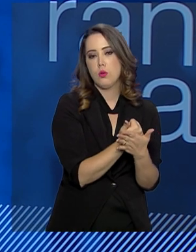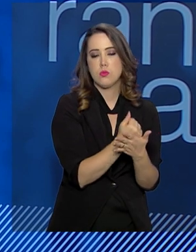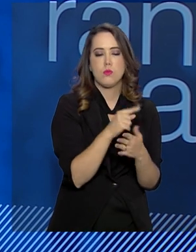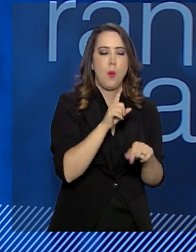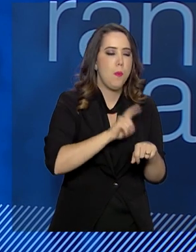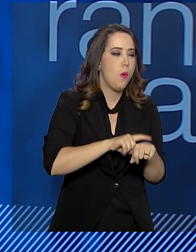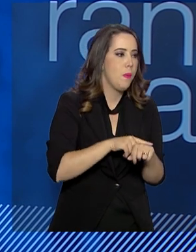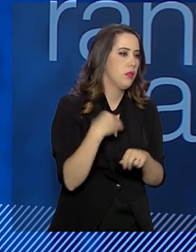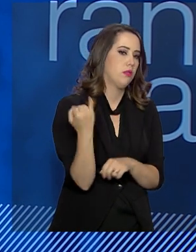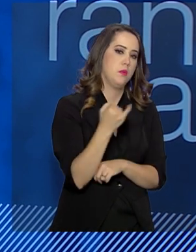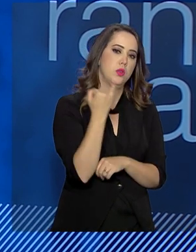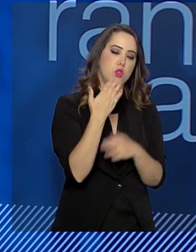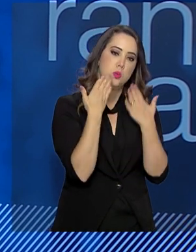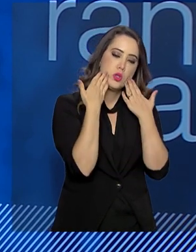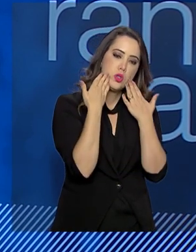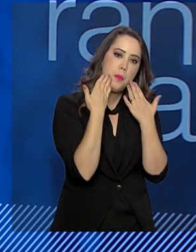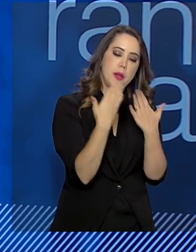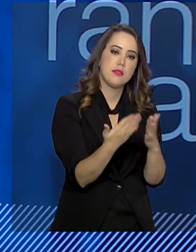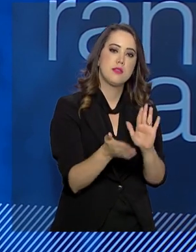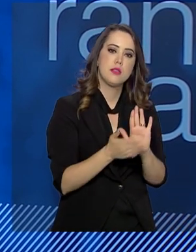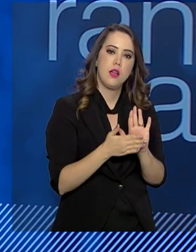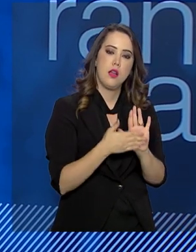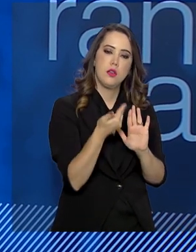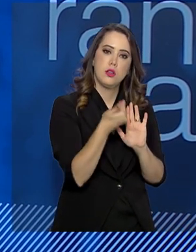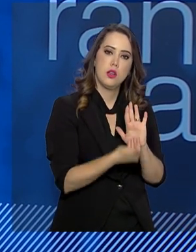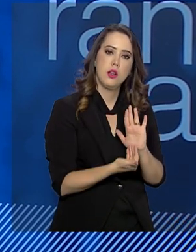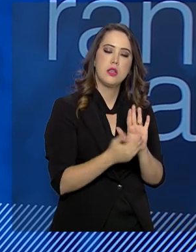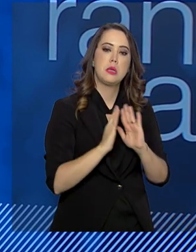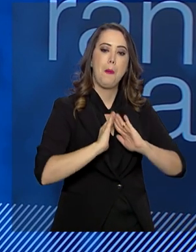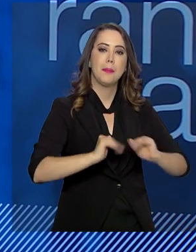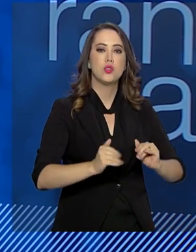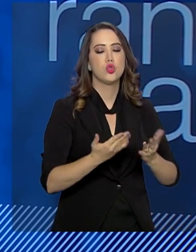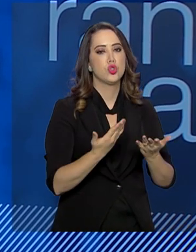para nós apresentarmos essa demanda antiga